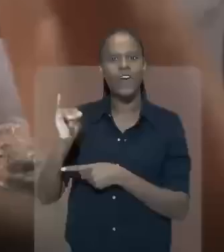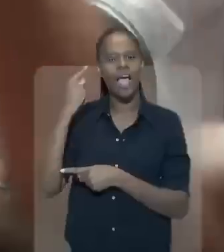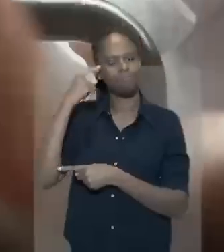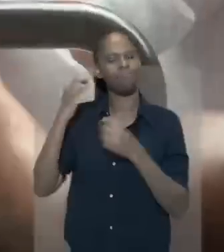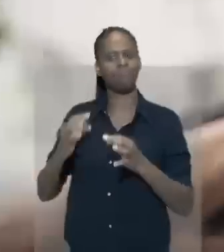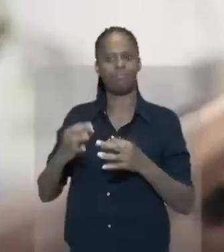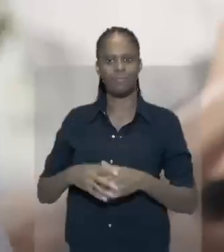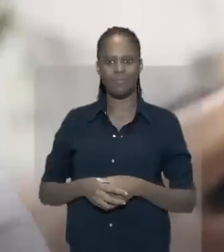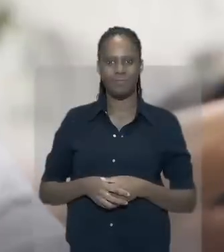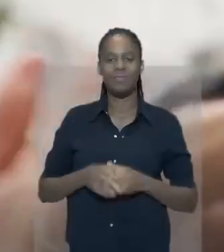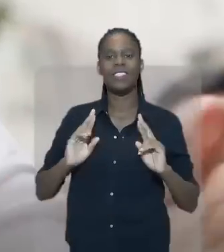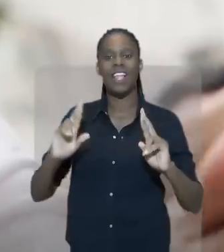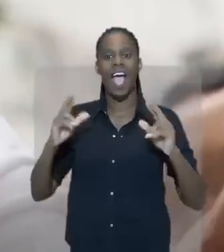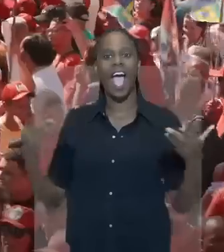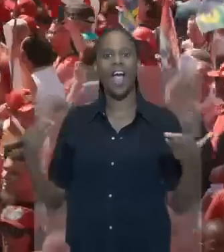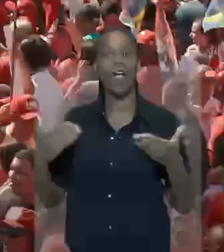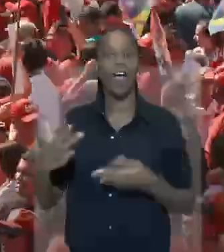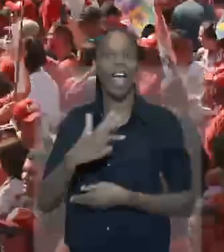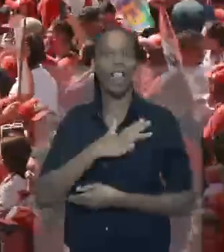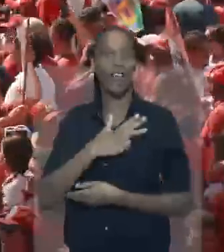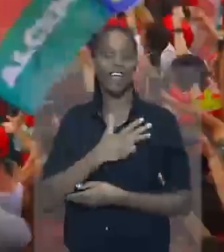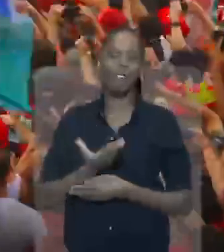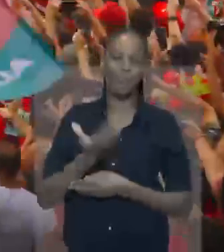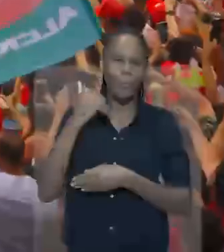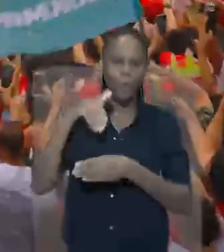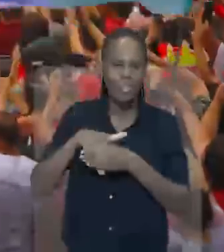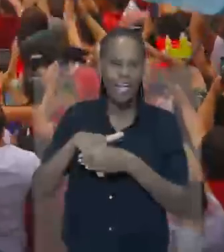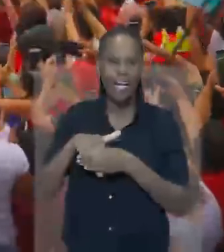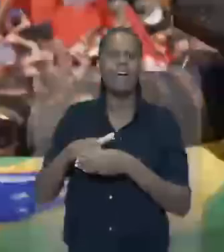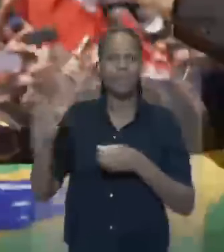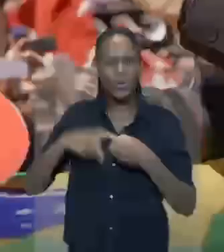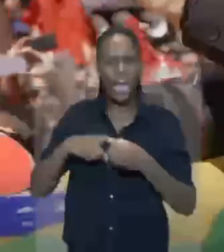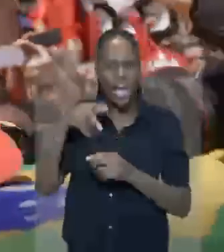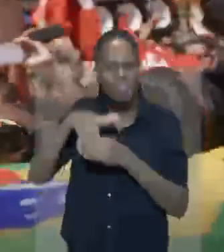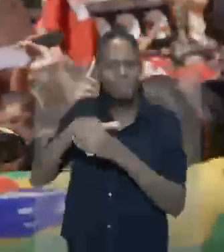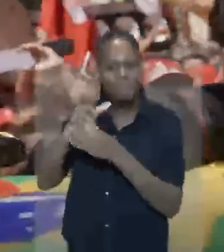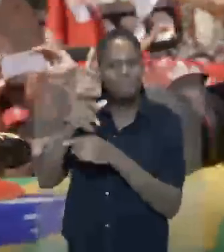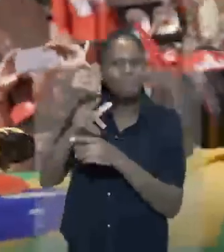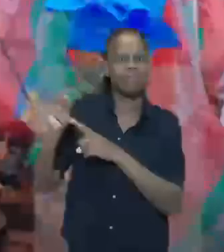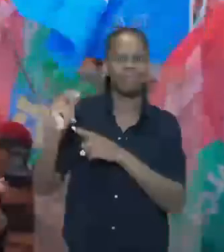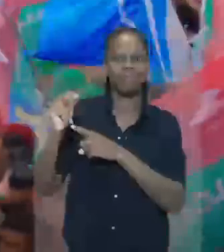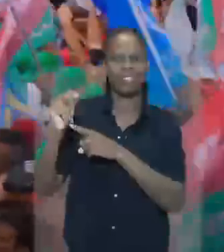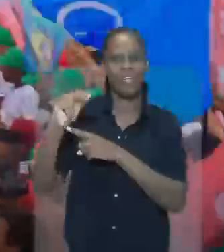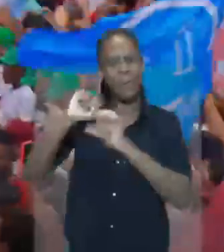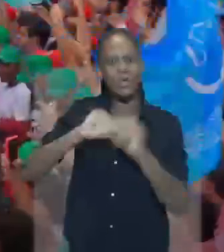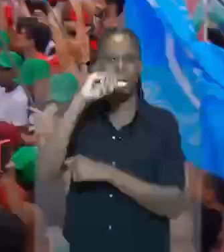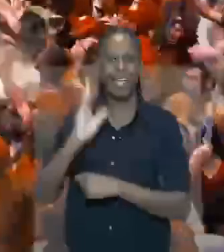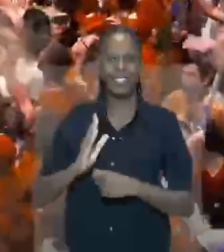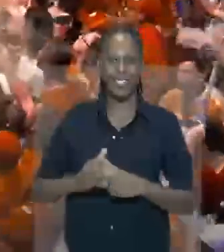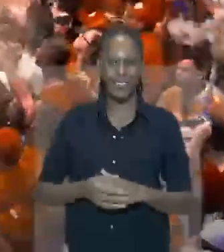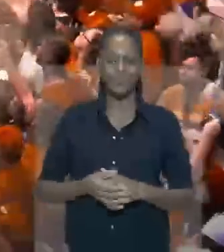Vamos voltar, ganhar as eleições e mudar o nosso querido Brasil. A esperança agora é Lula lá, quero